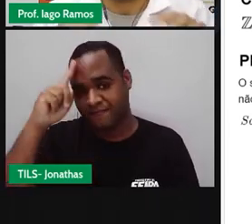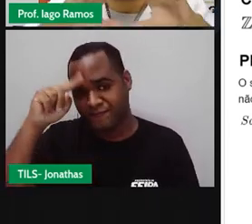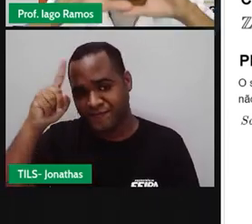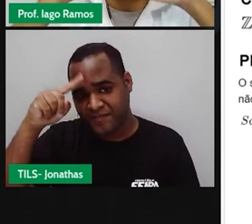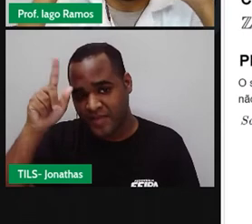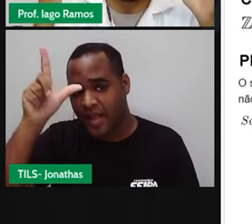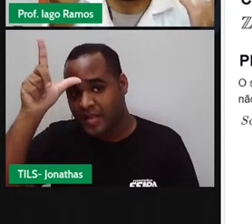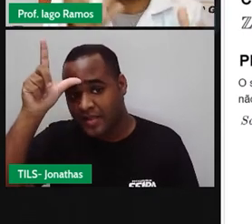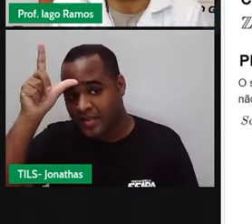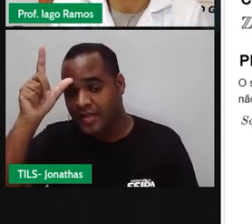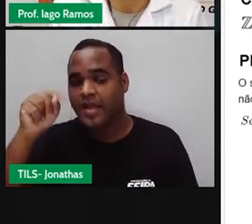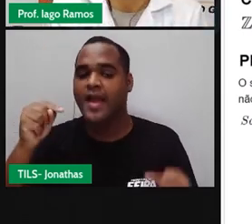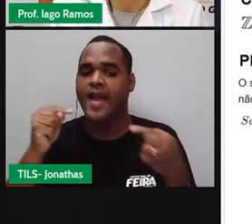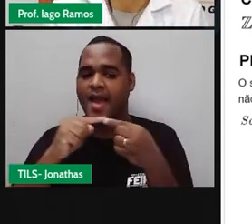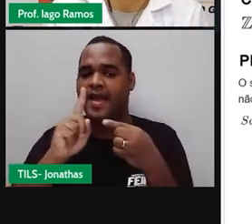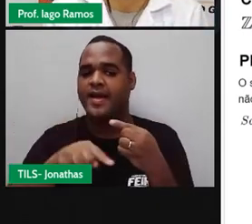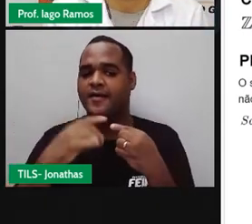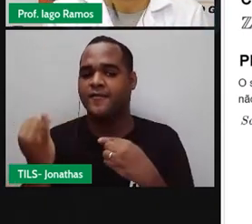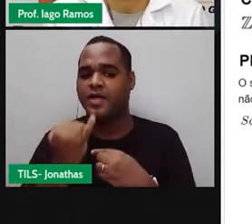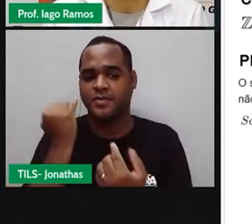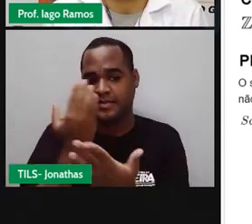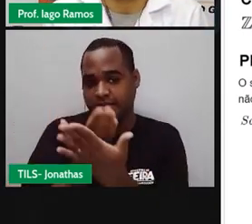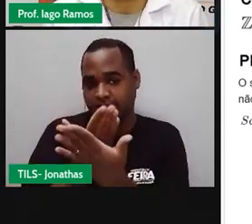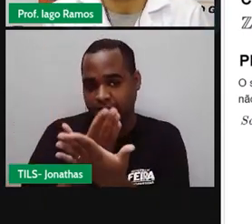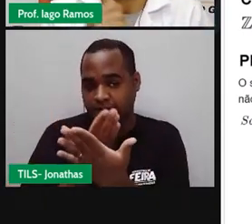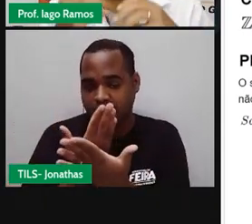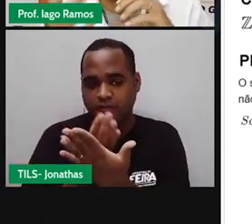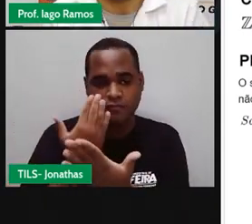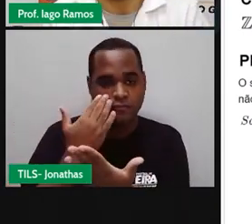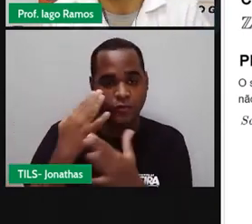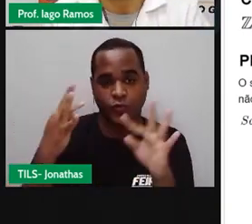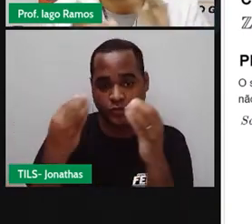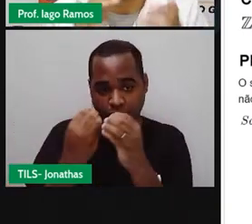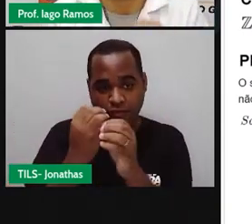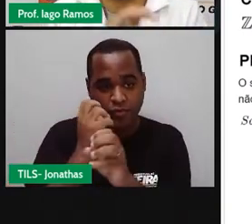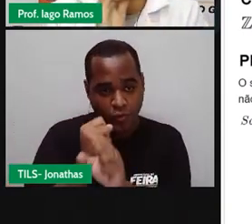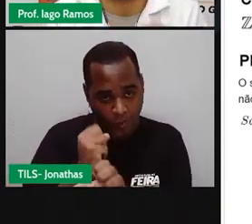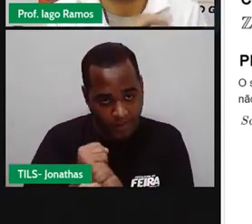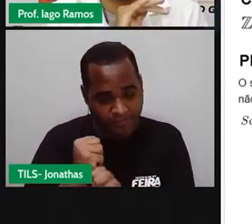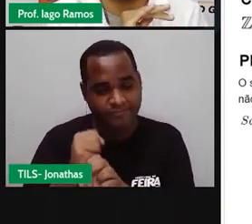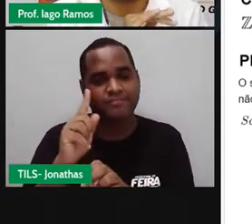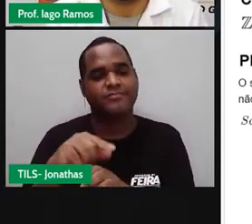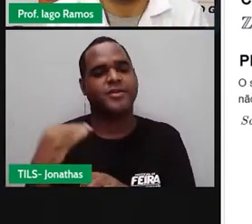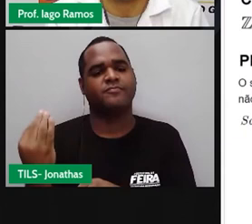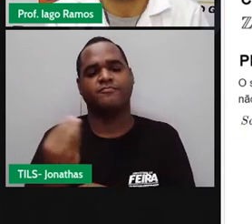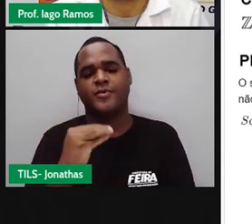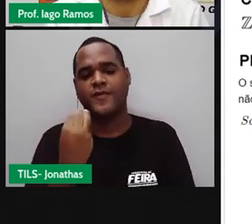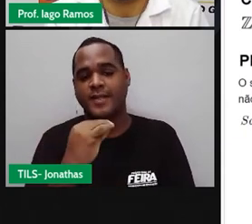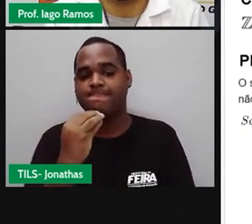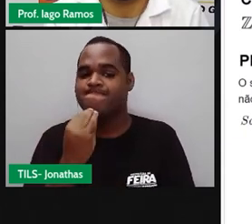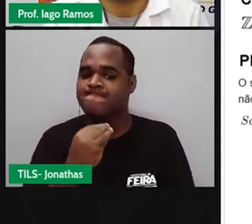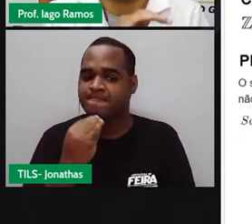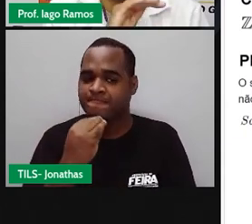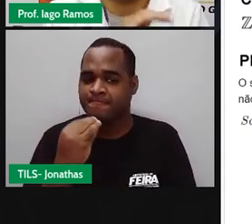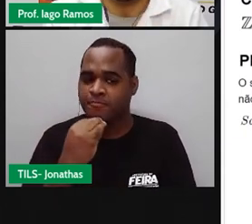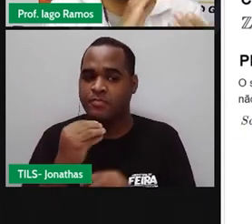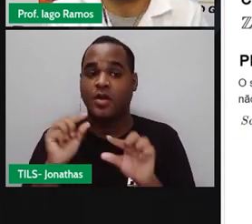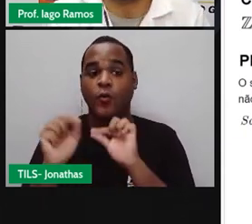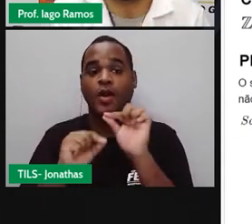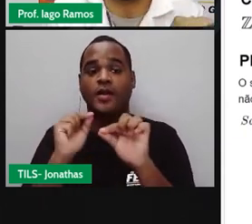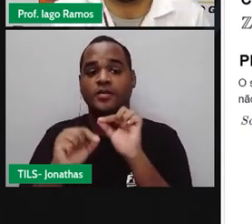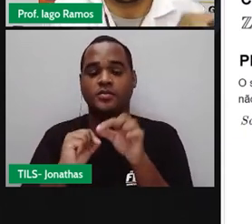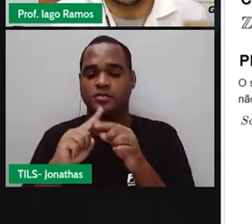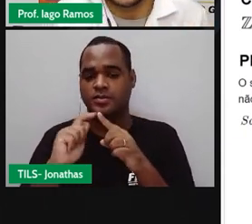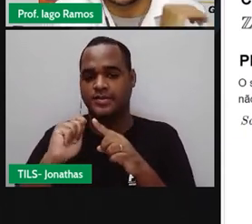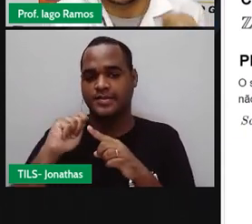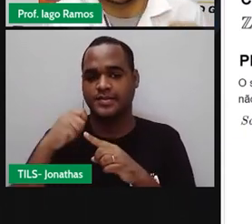finalizaram o estudo dos números inteiros, eles tiveram a oportunidade de dar o